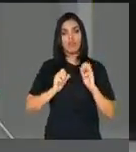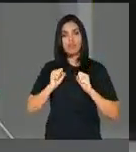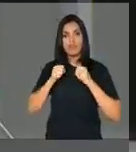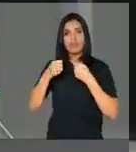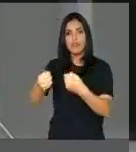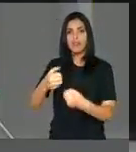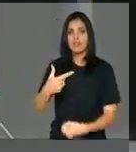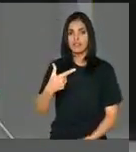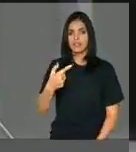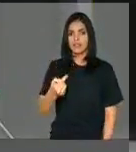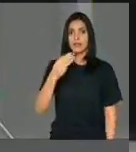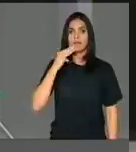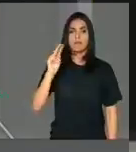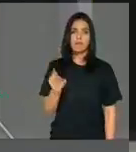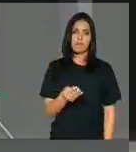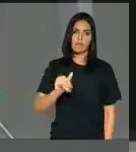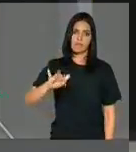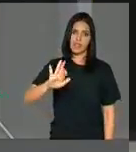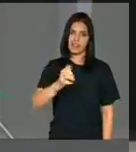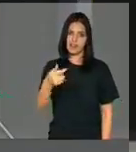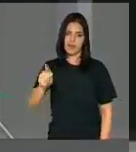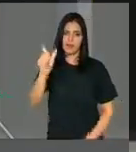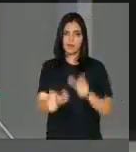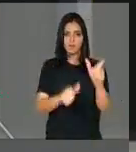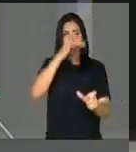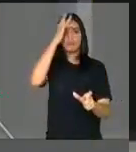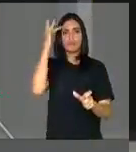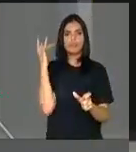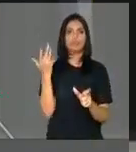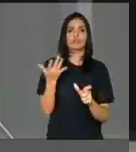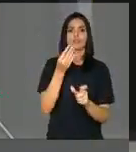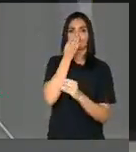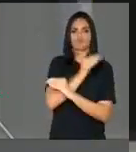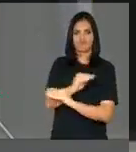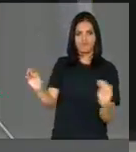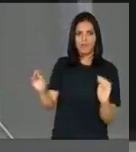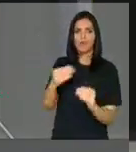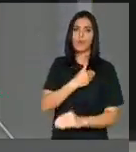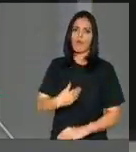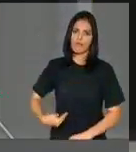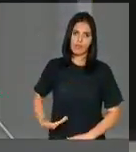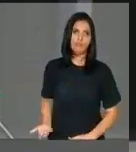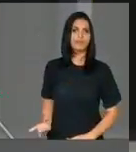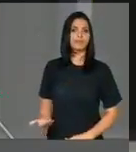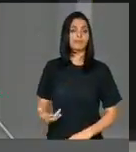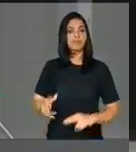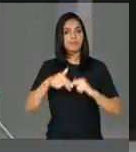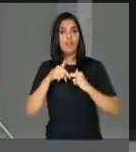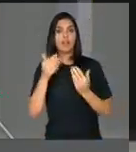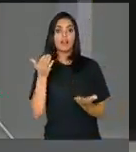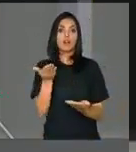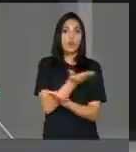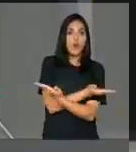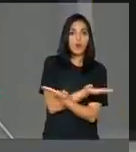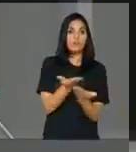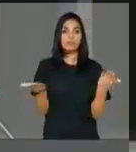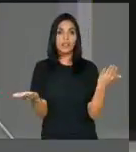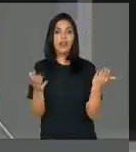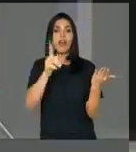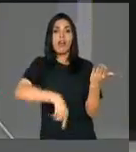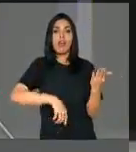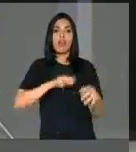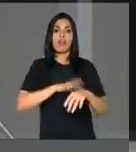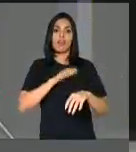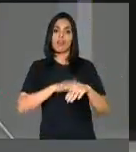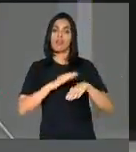27 milhões de brasileiros e brasileiras mais esquecidos, por contrapartidas da